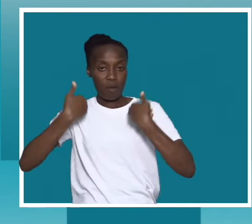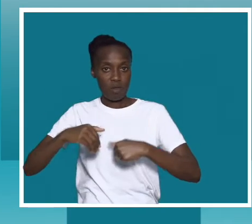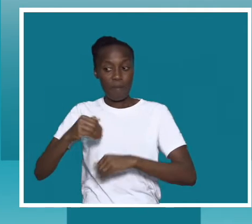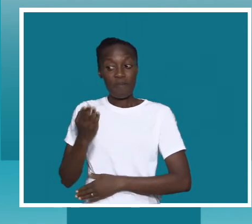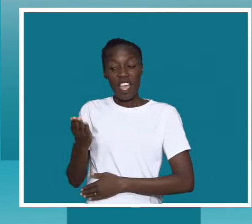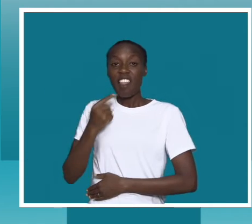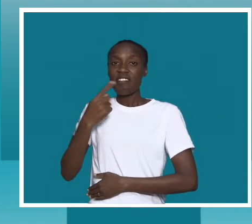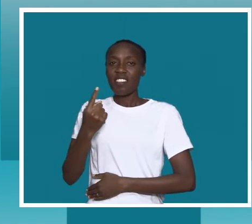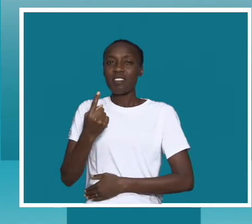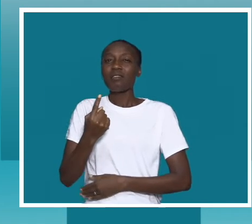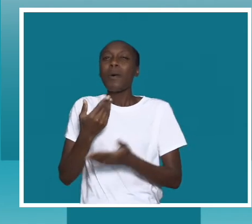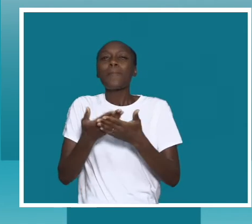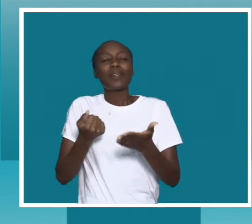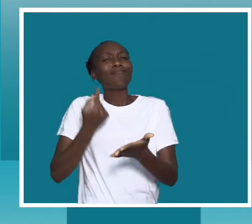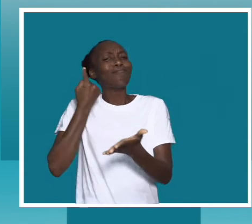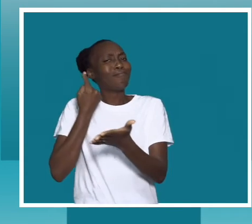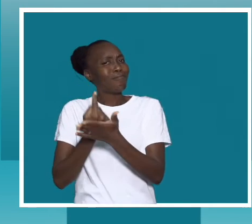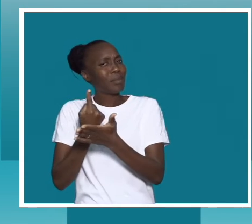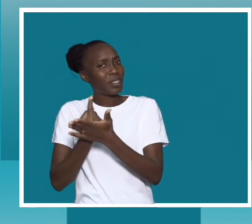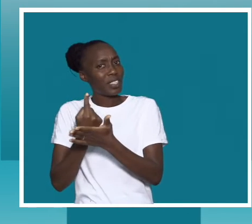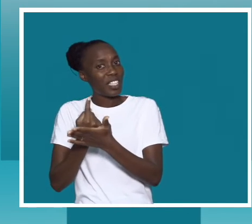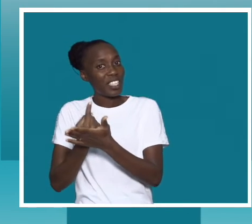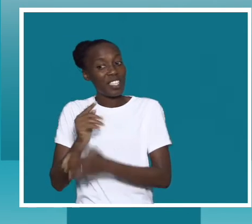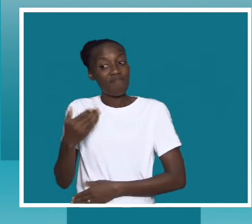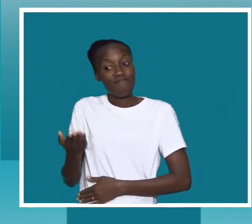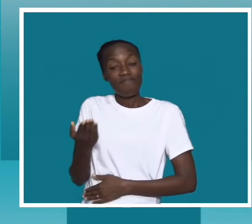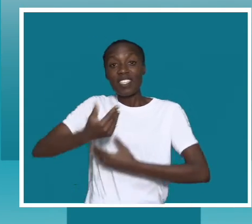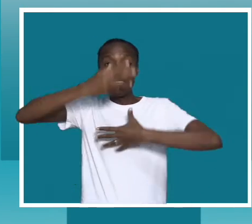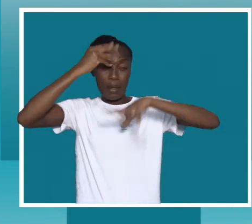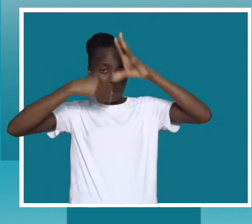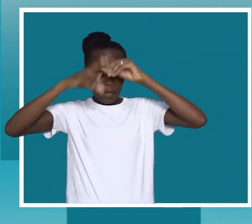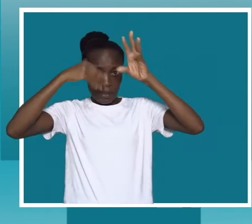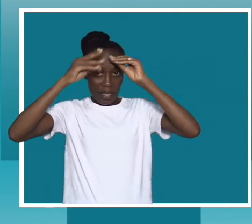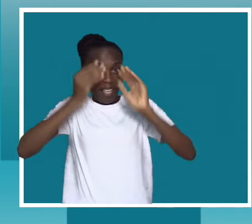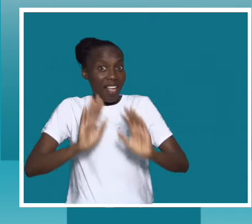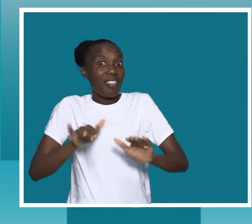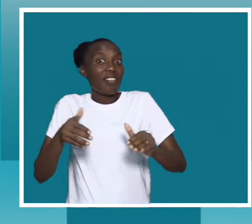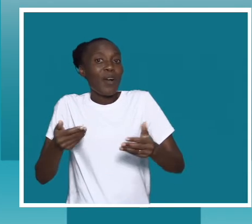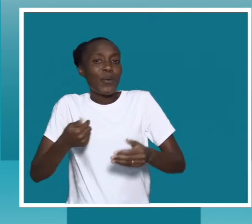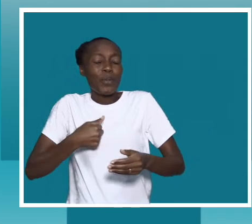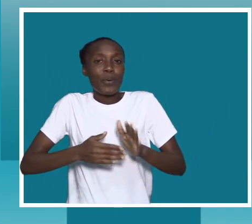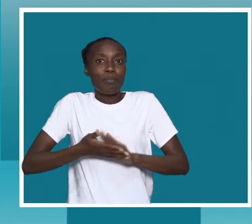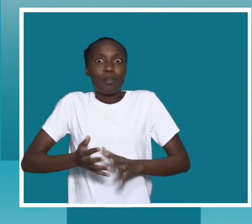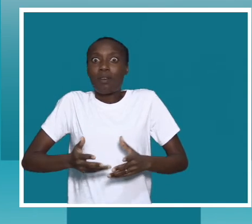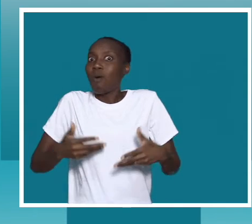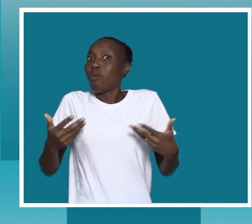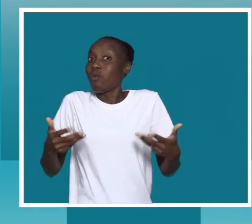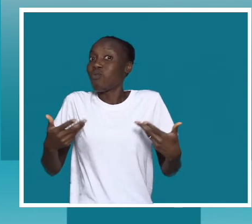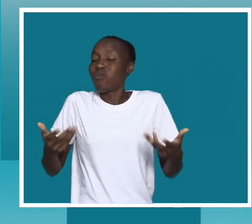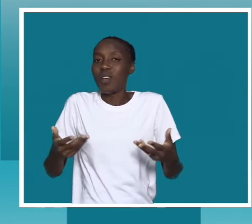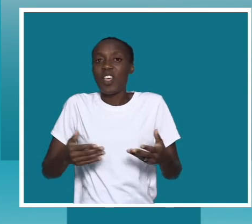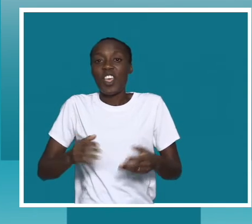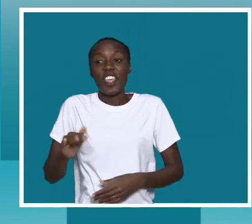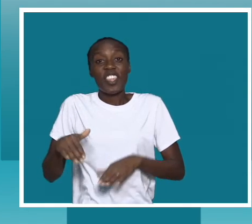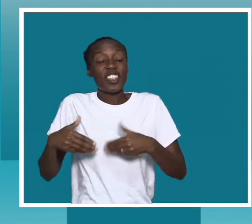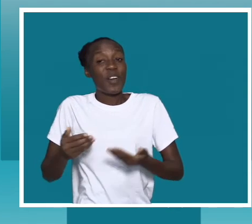importância, daquela aprendizagem. Então eu fiquei curiosa. Então